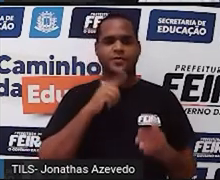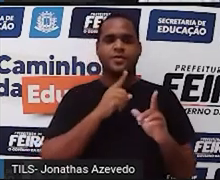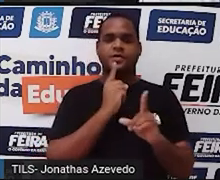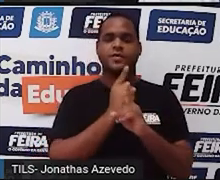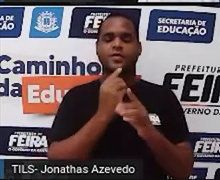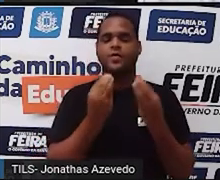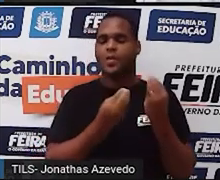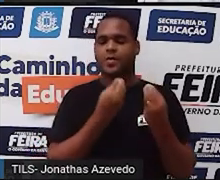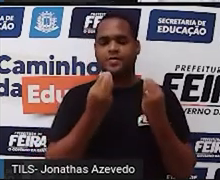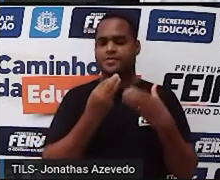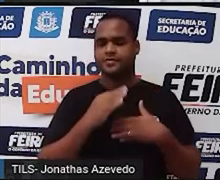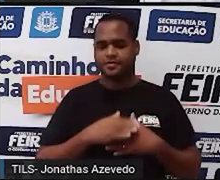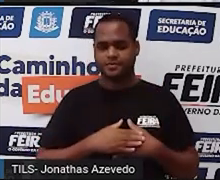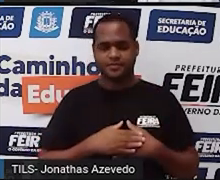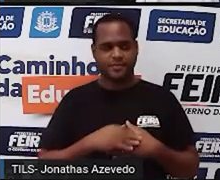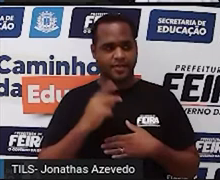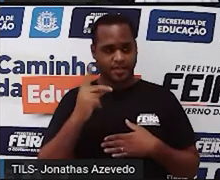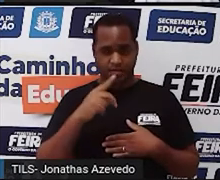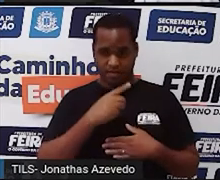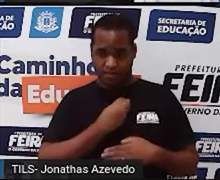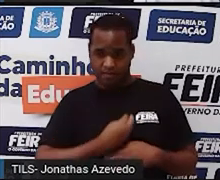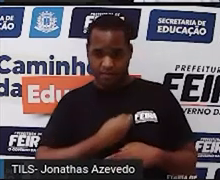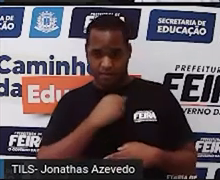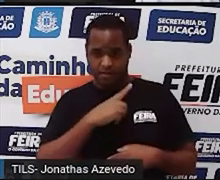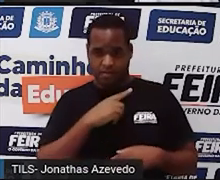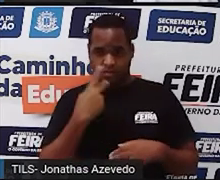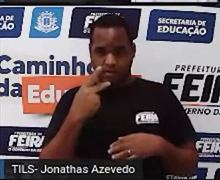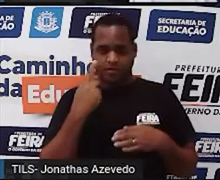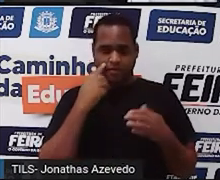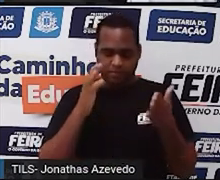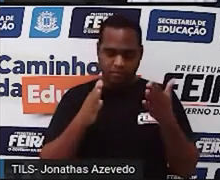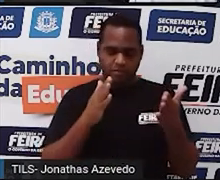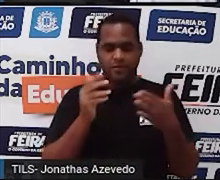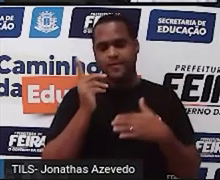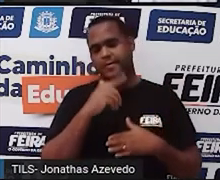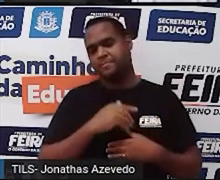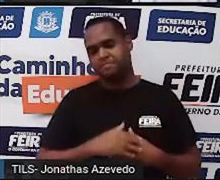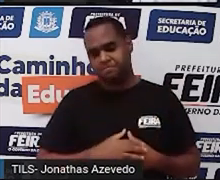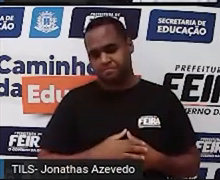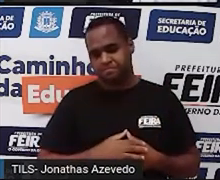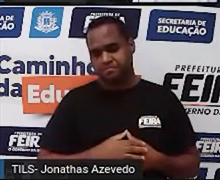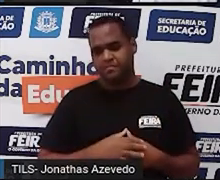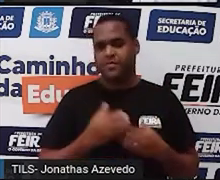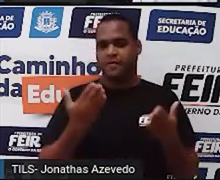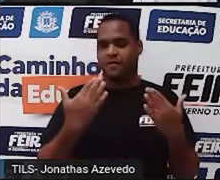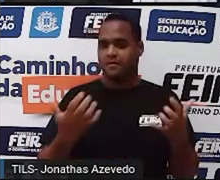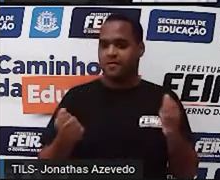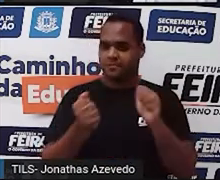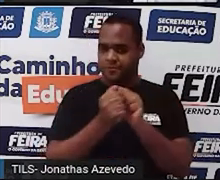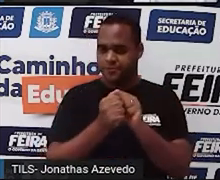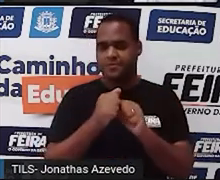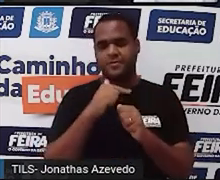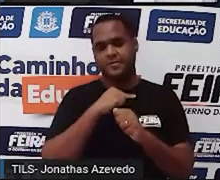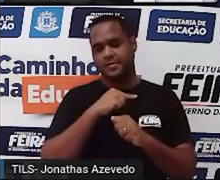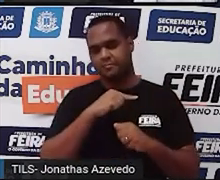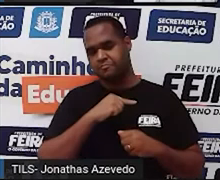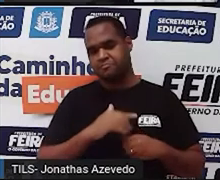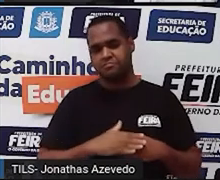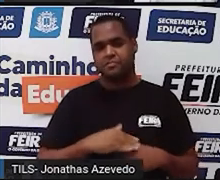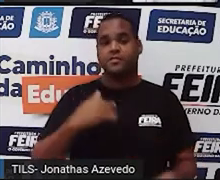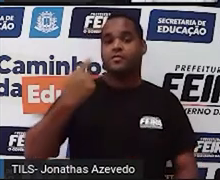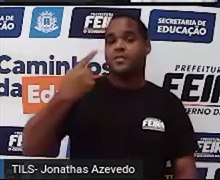a idade, o tempo de vida de Diofanto. Vamos lá? Vem comigo, olha só. Primeiro,